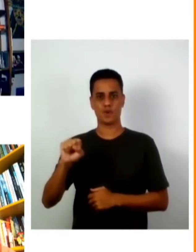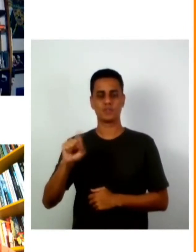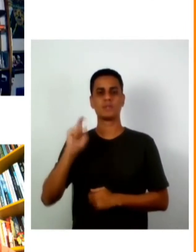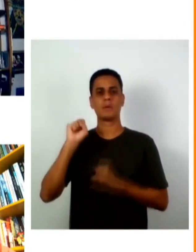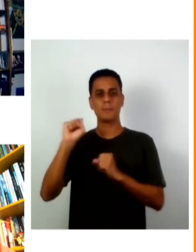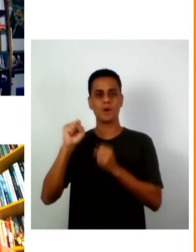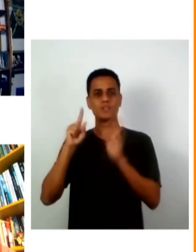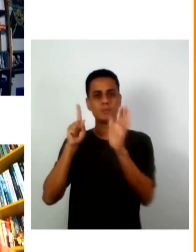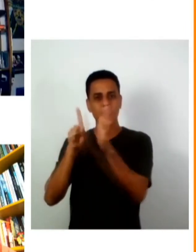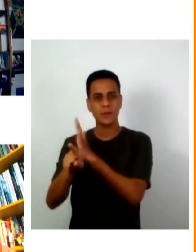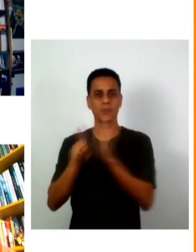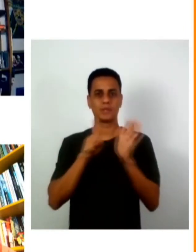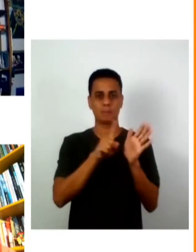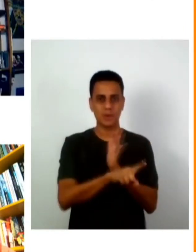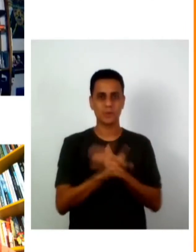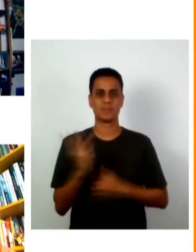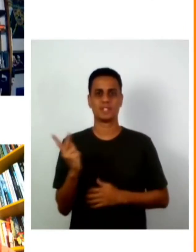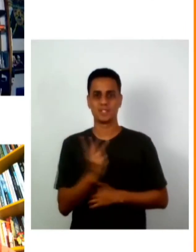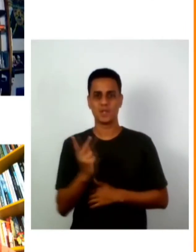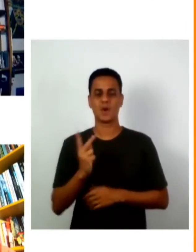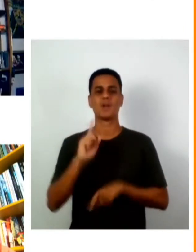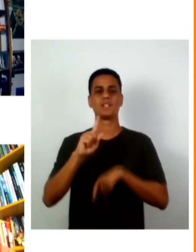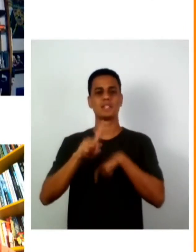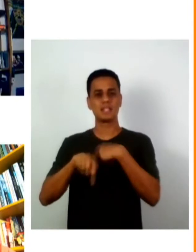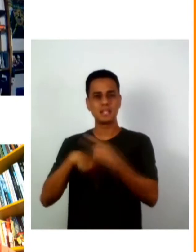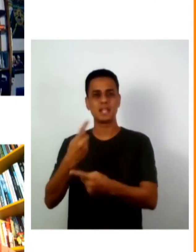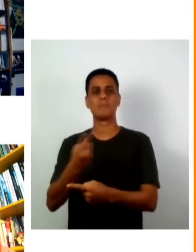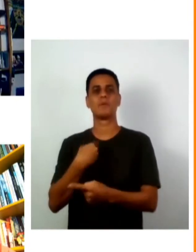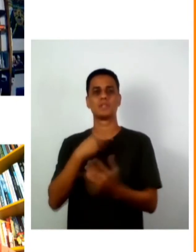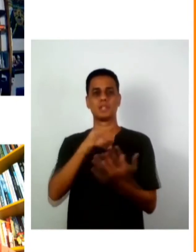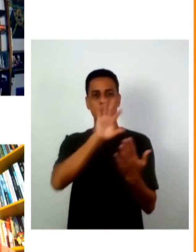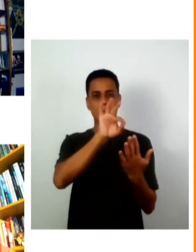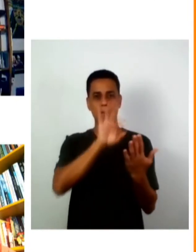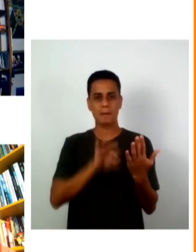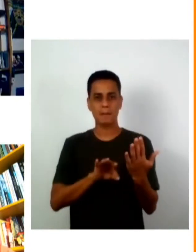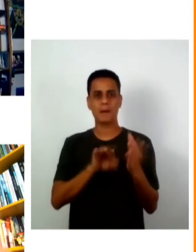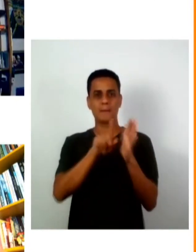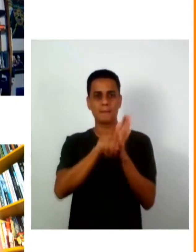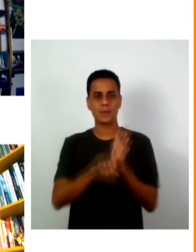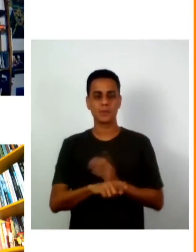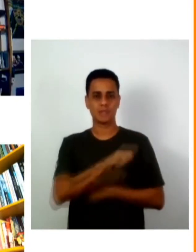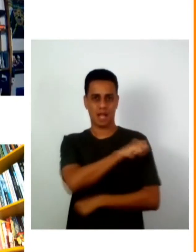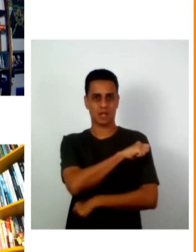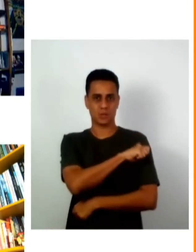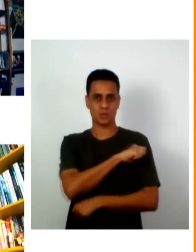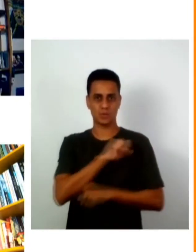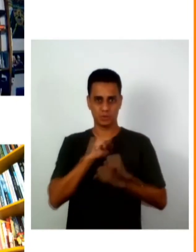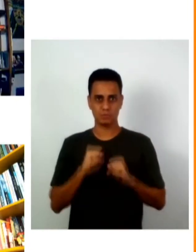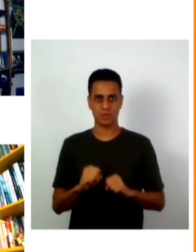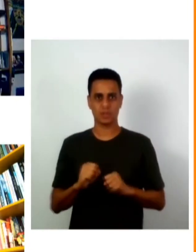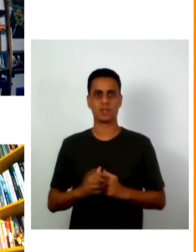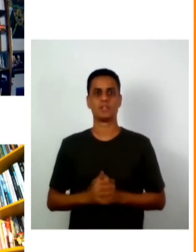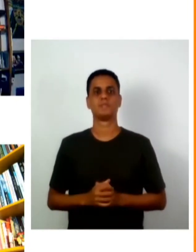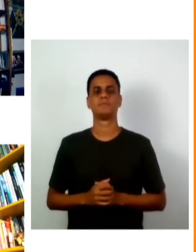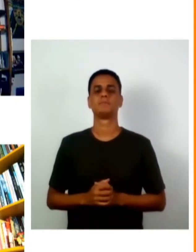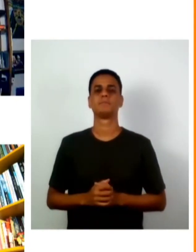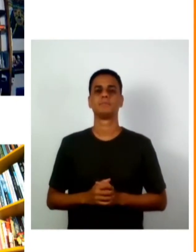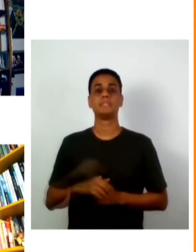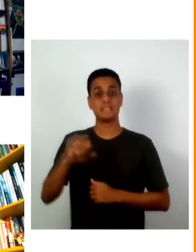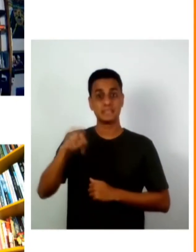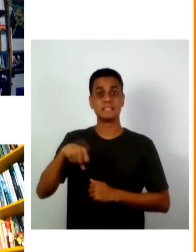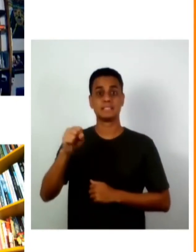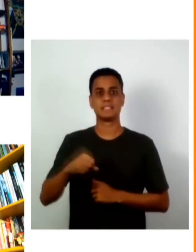e para a Paula enquanto a gente vai juntando as perguntas dos alunos por aqui por favor sim muitas